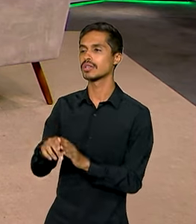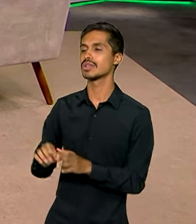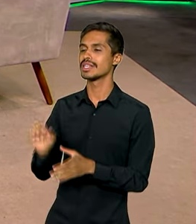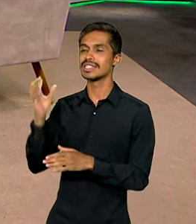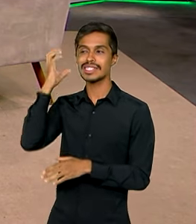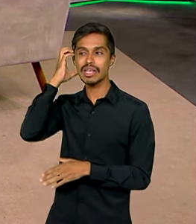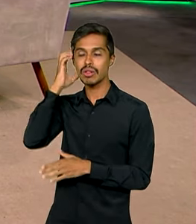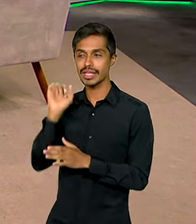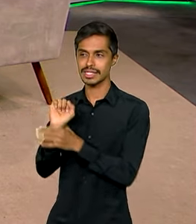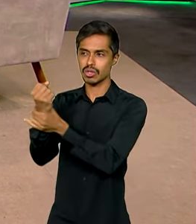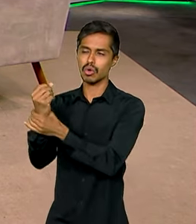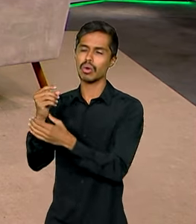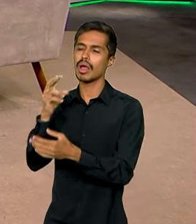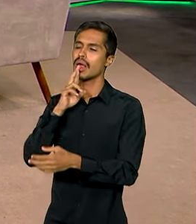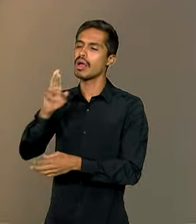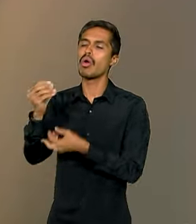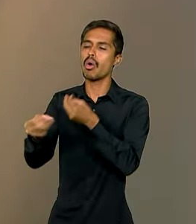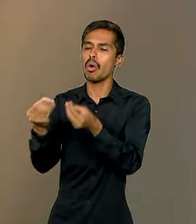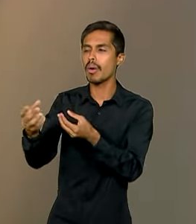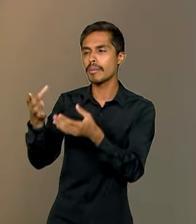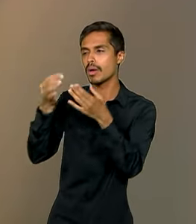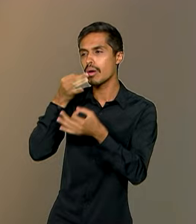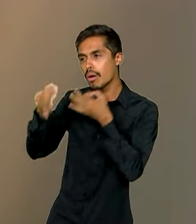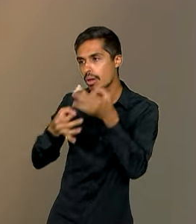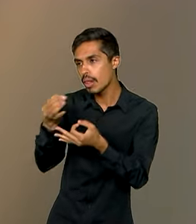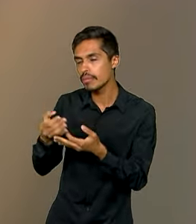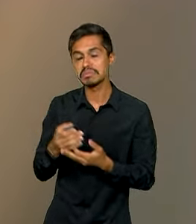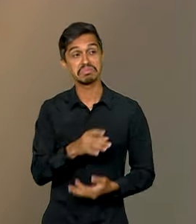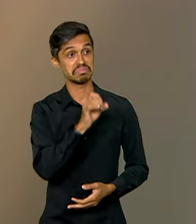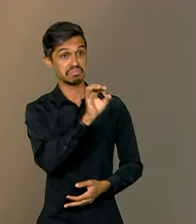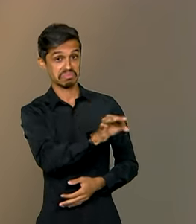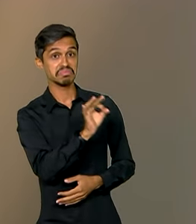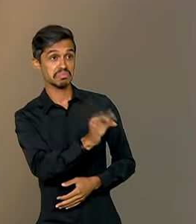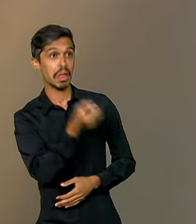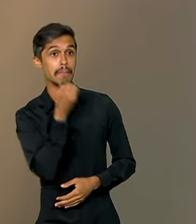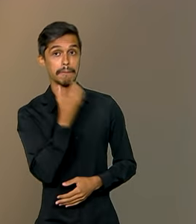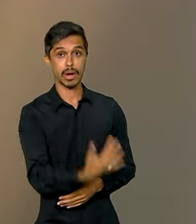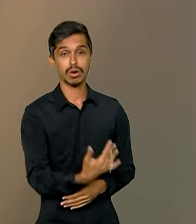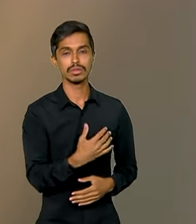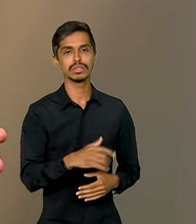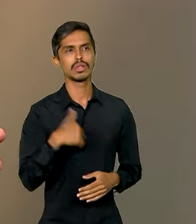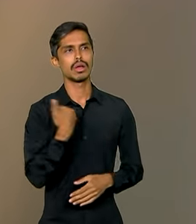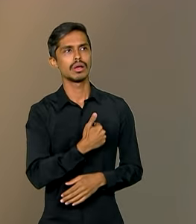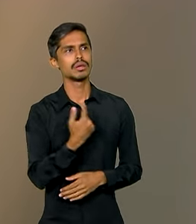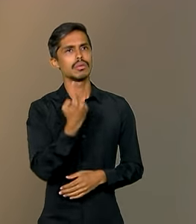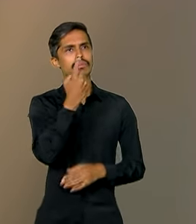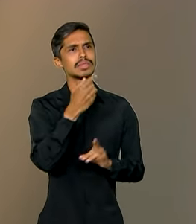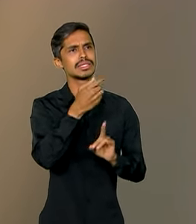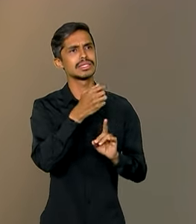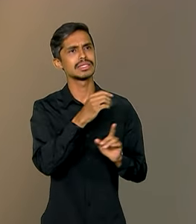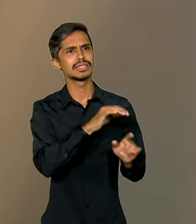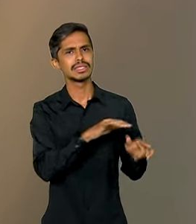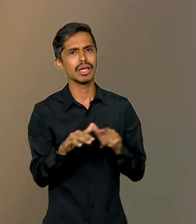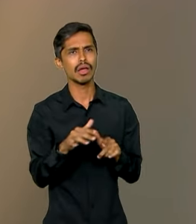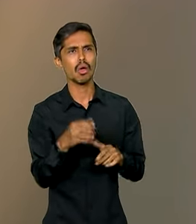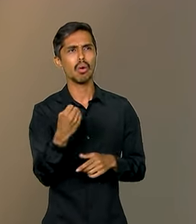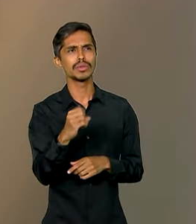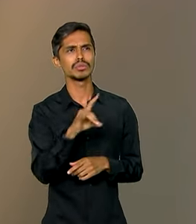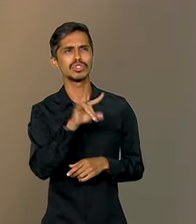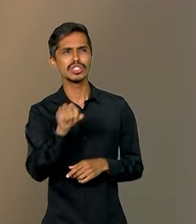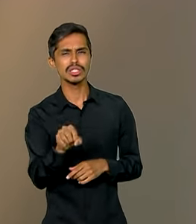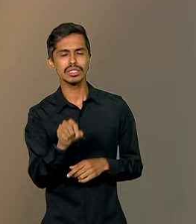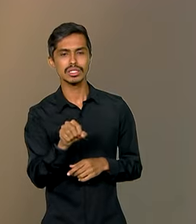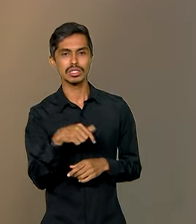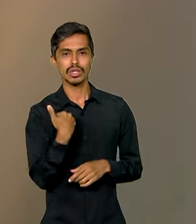resultados que o senhor já pode comentar? Olha, ele está muito bem. A gente já tem, em pouco mais de uma semana, oito dias,